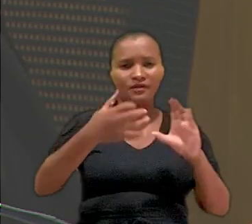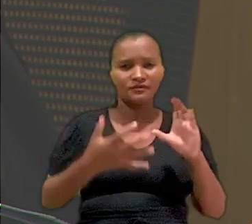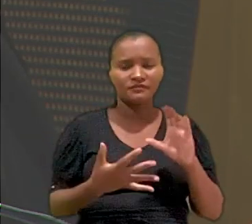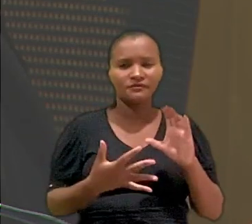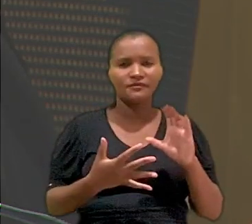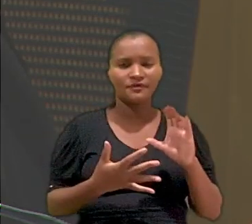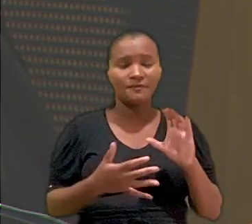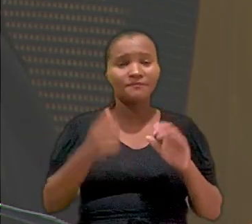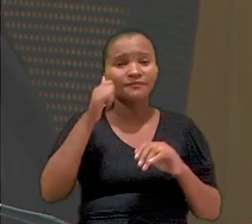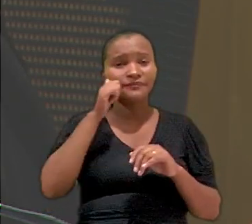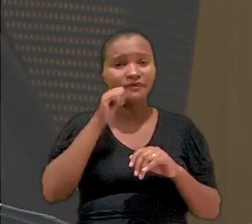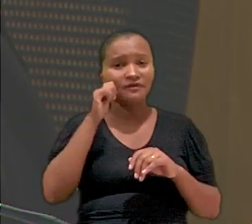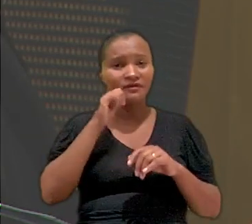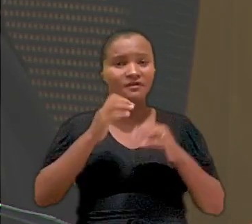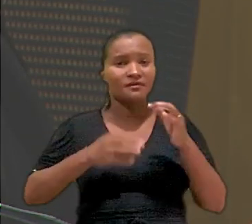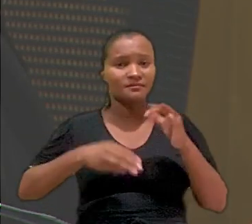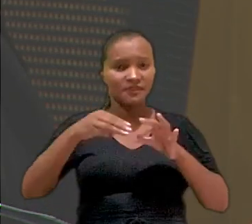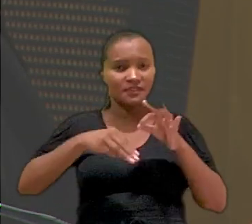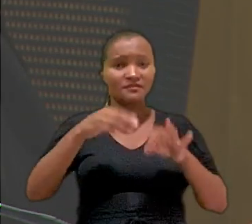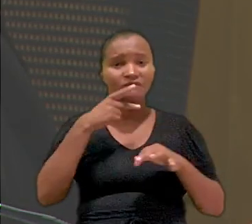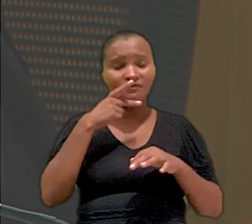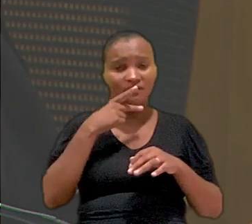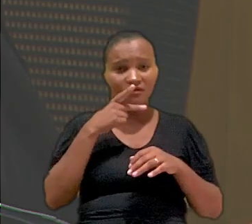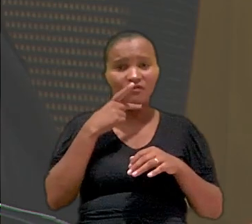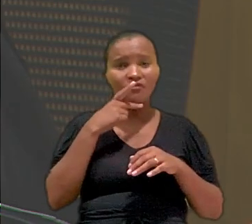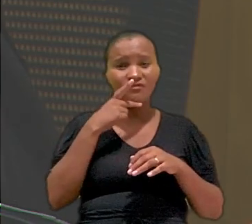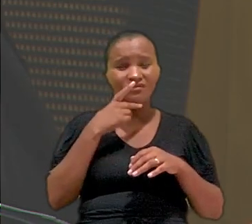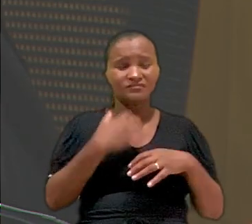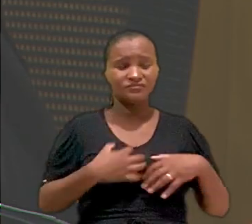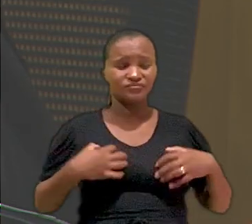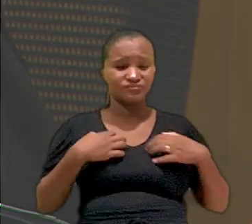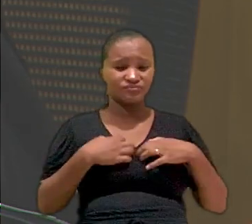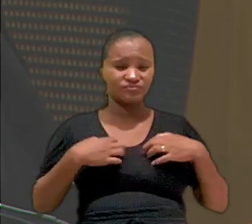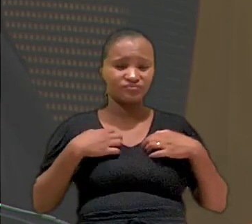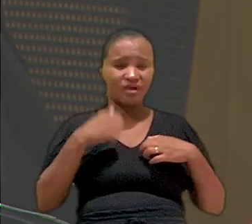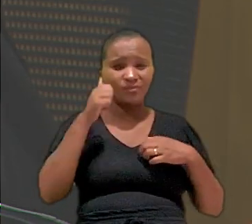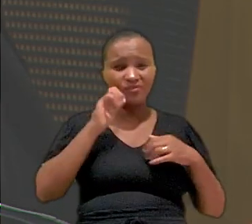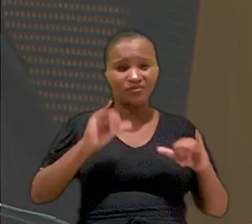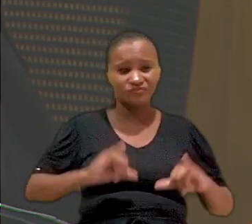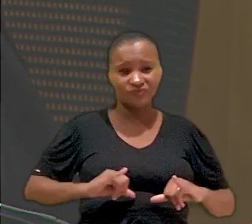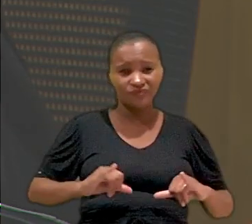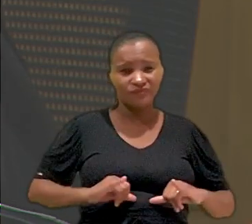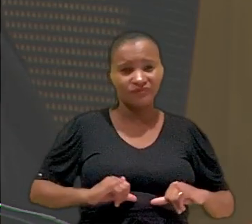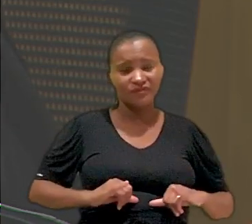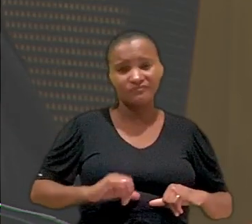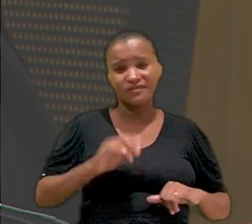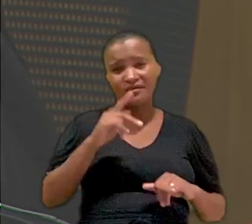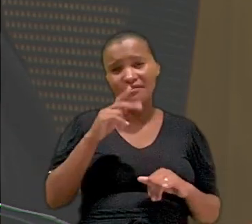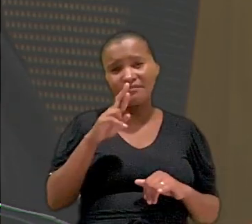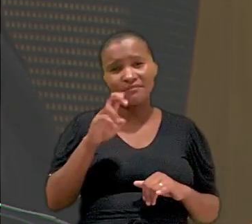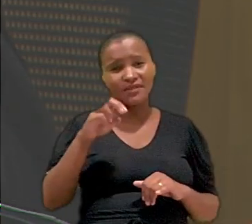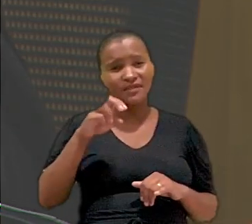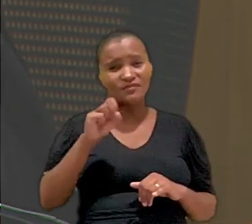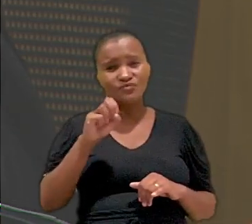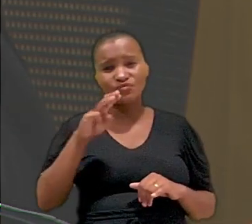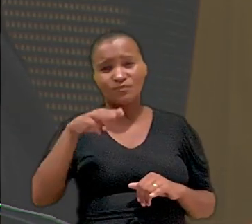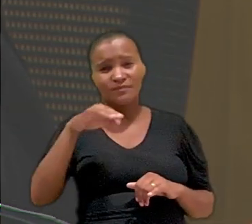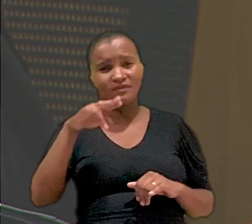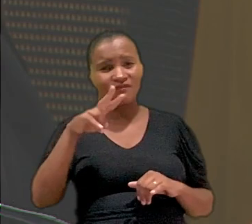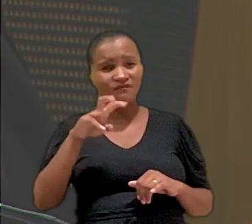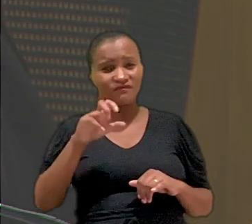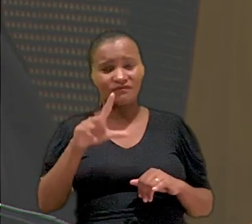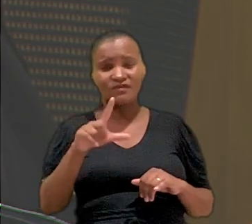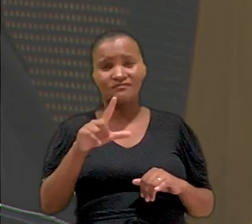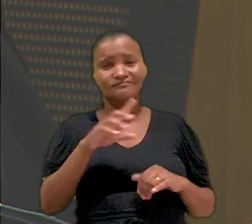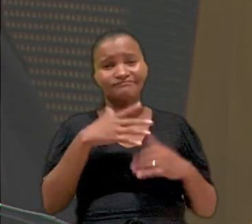fica caracterizado. Ainda segundo a ministra, o abalo sofrido pela mulher é presumível. Por isso, não conceder o período de